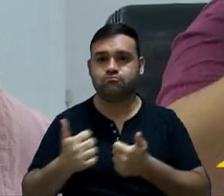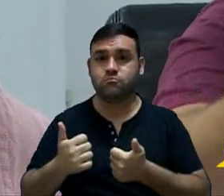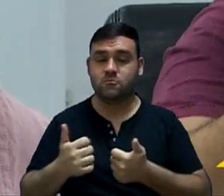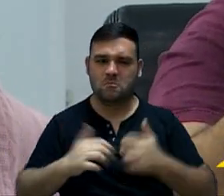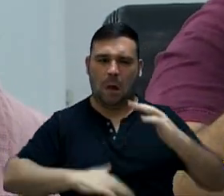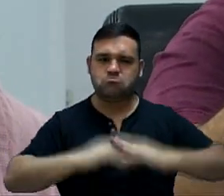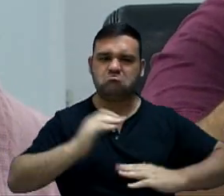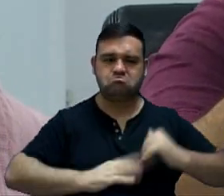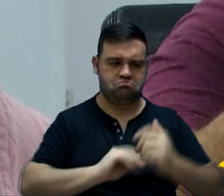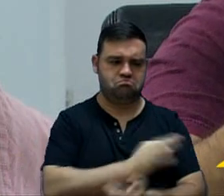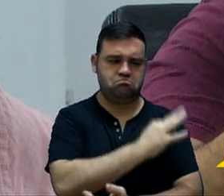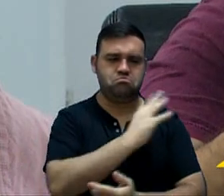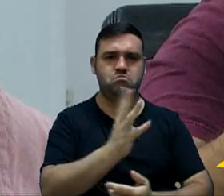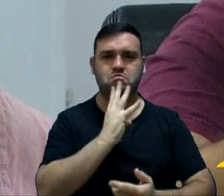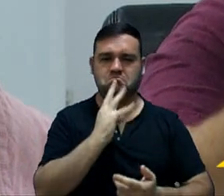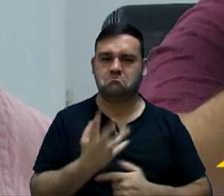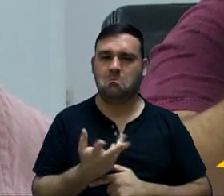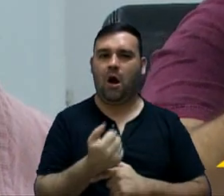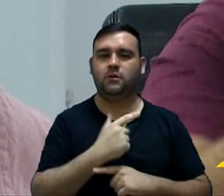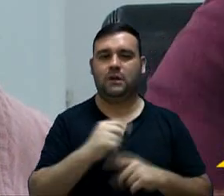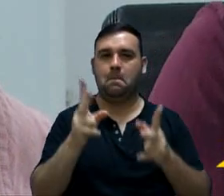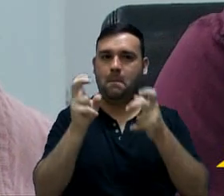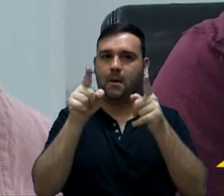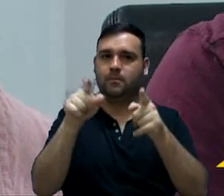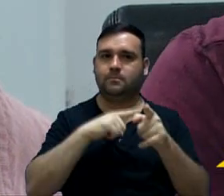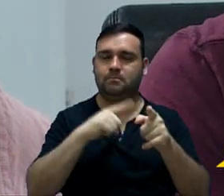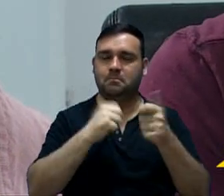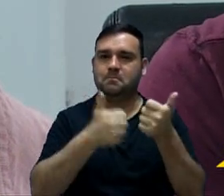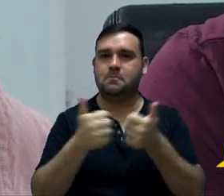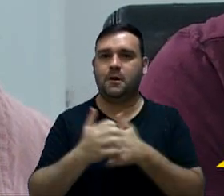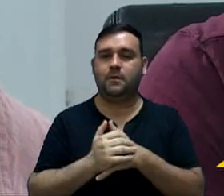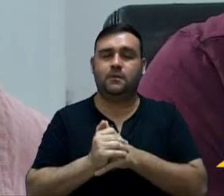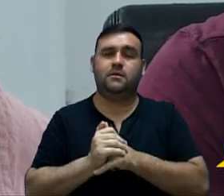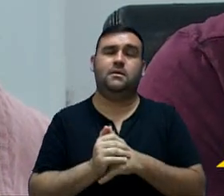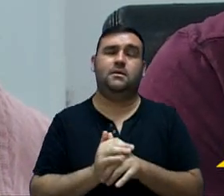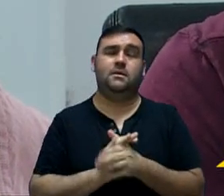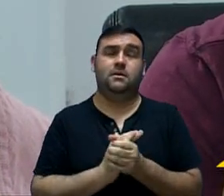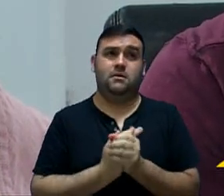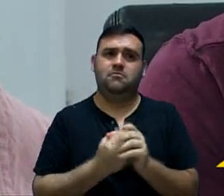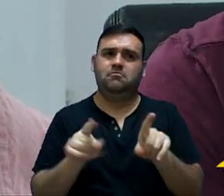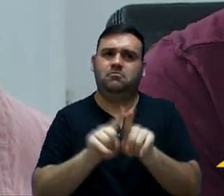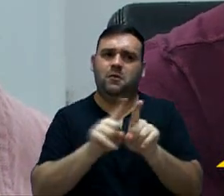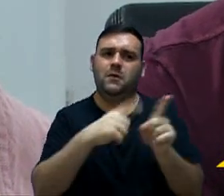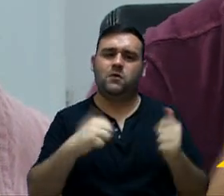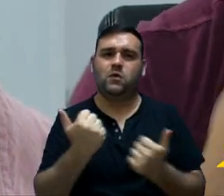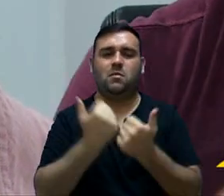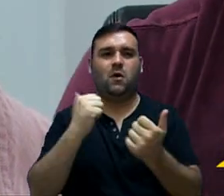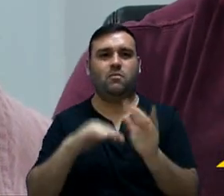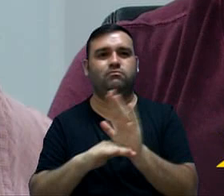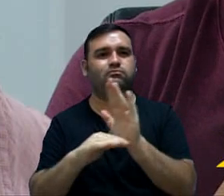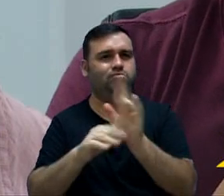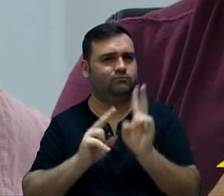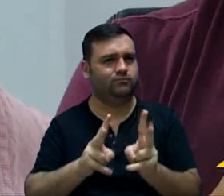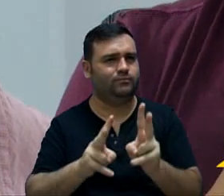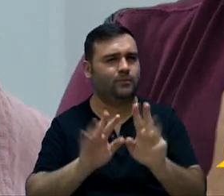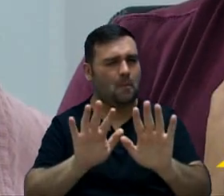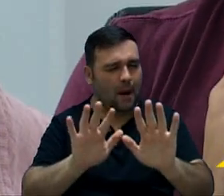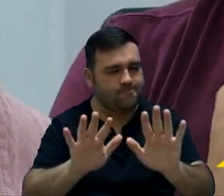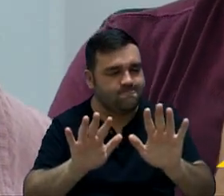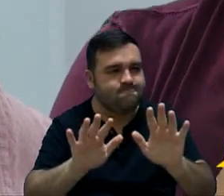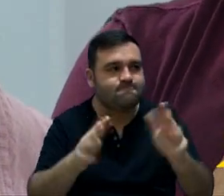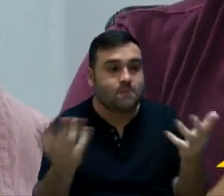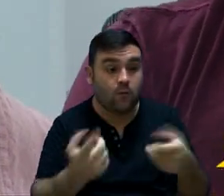Tem domínio técnico sobre o assunto, deu para perceber. E pode contar com o nosso apoio aqui também. Mas,